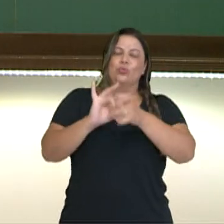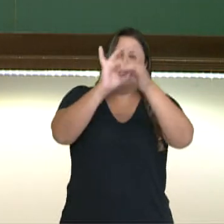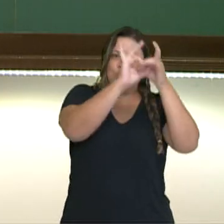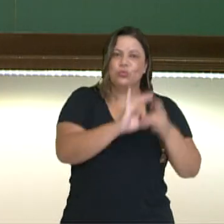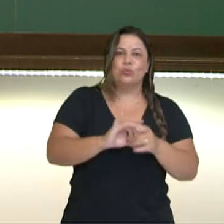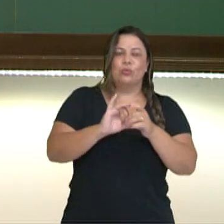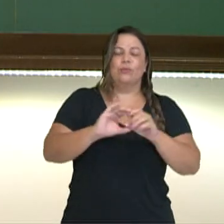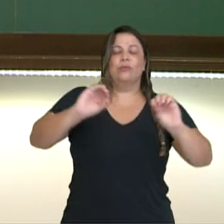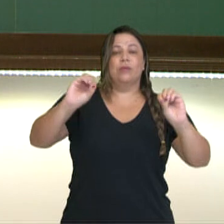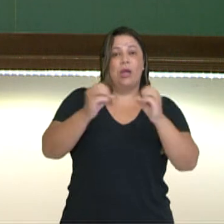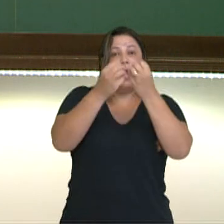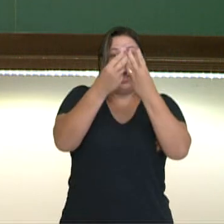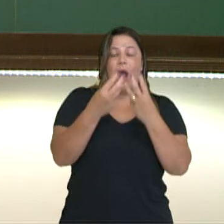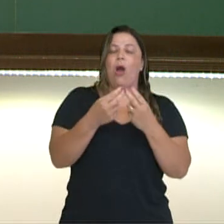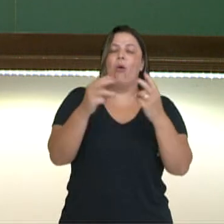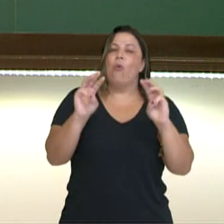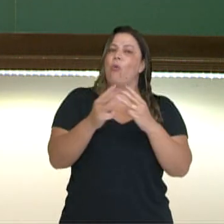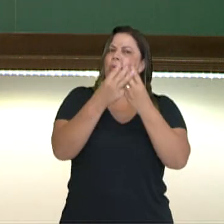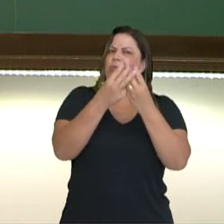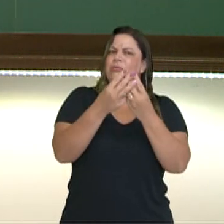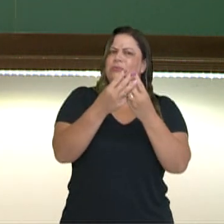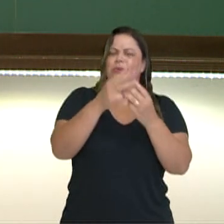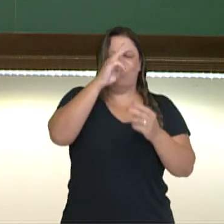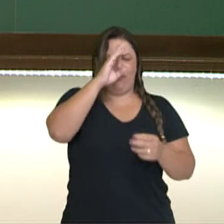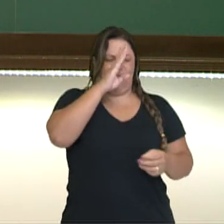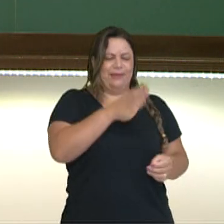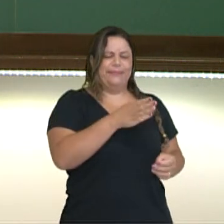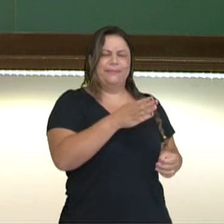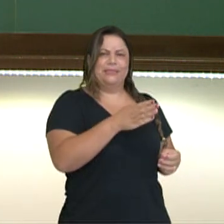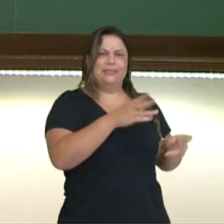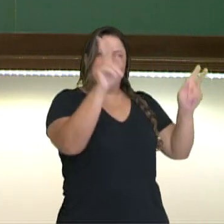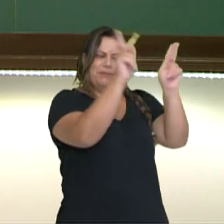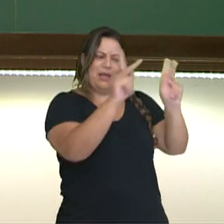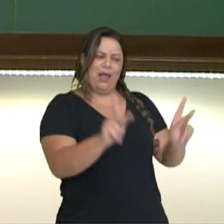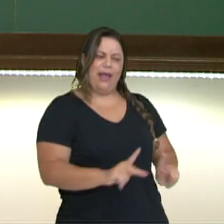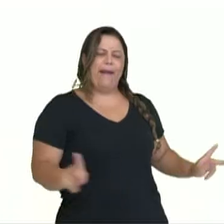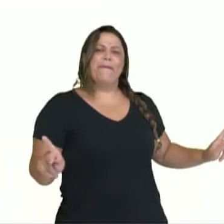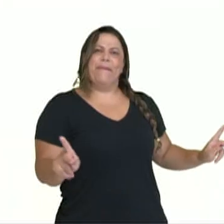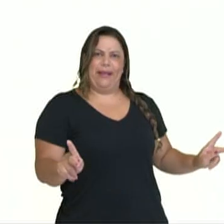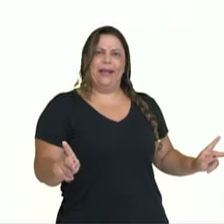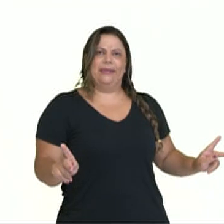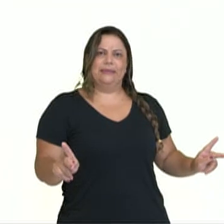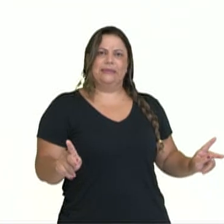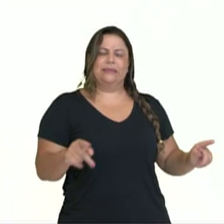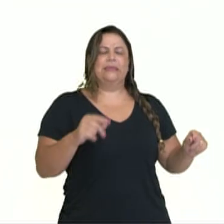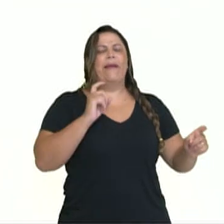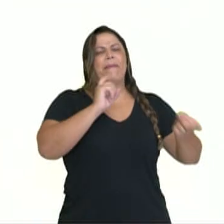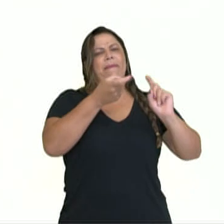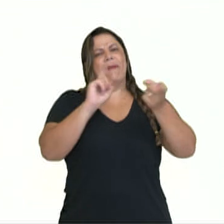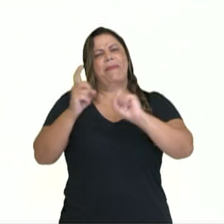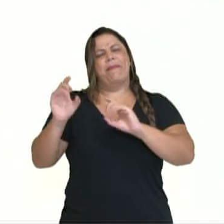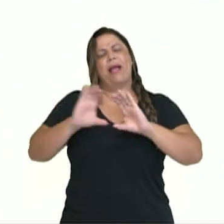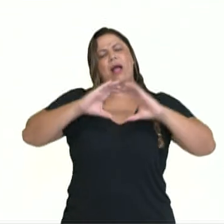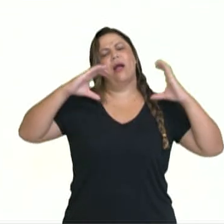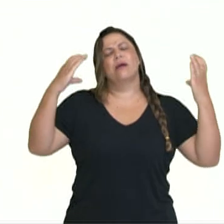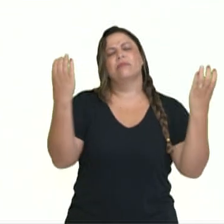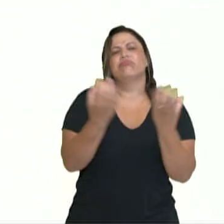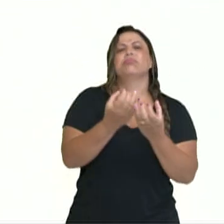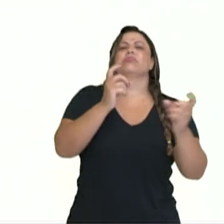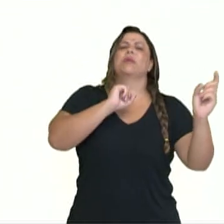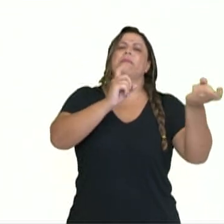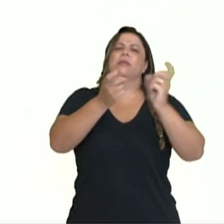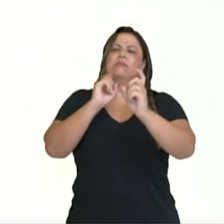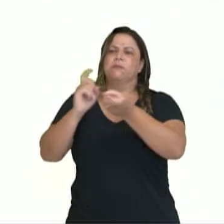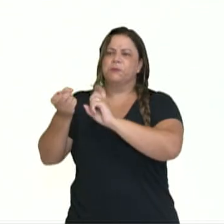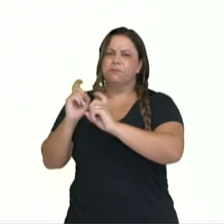missão principal, que é a paz, mas para estabelecer a paz, se faz várias assembleias e, nessa assembleia, você